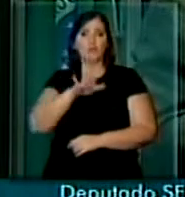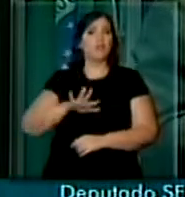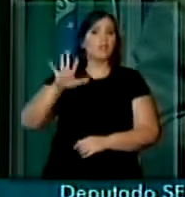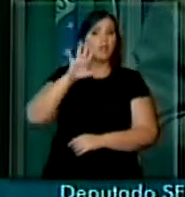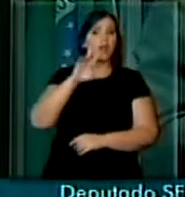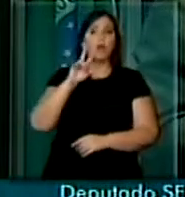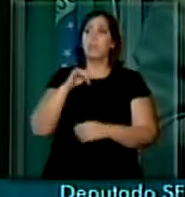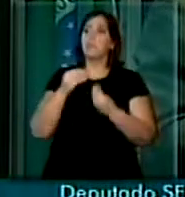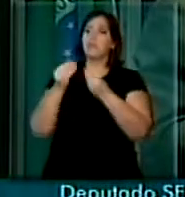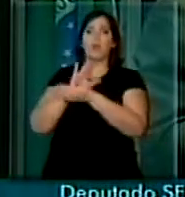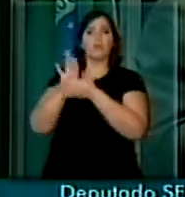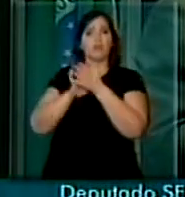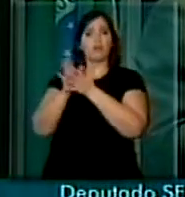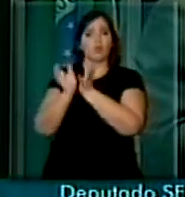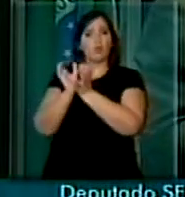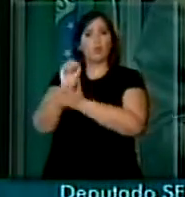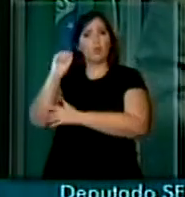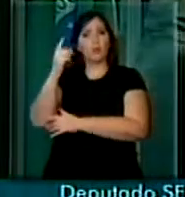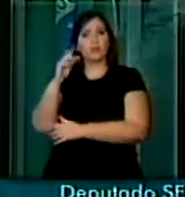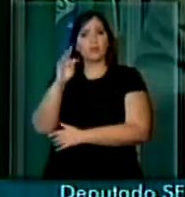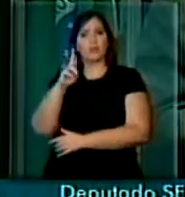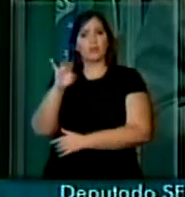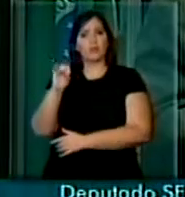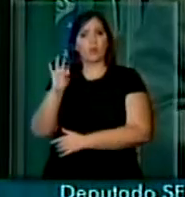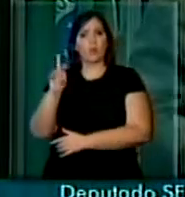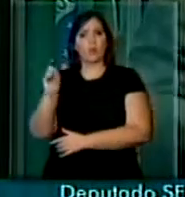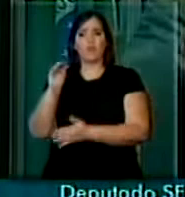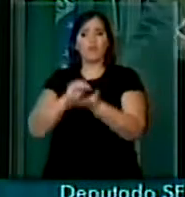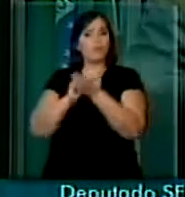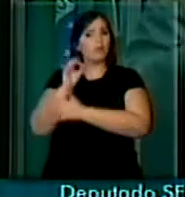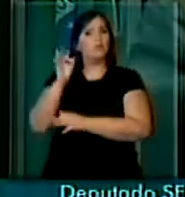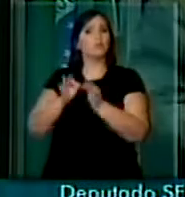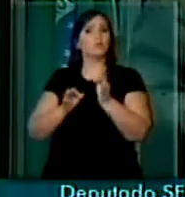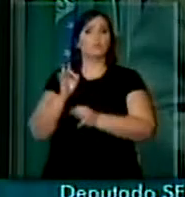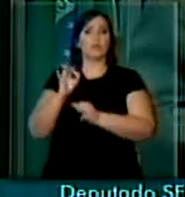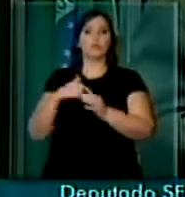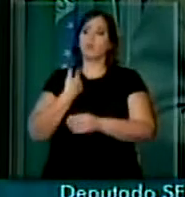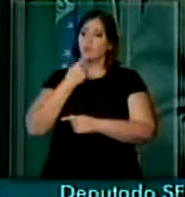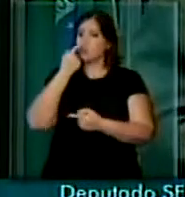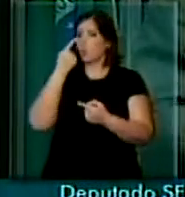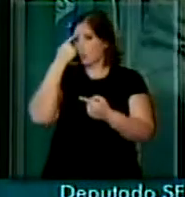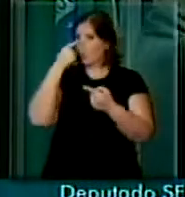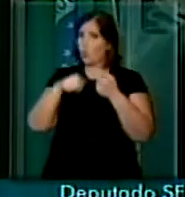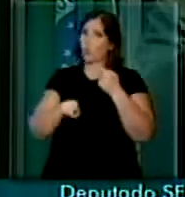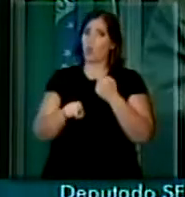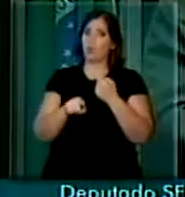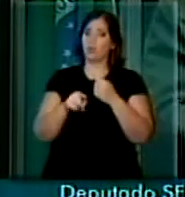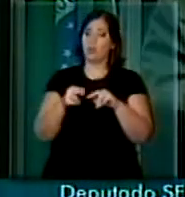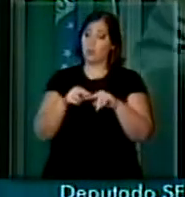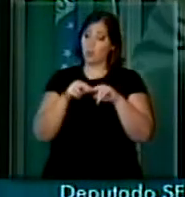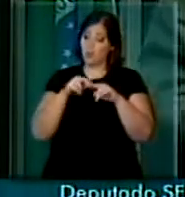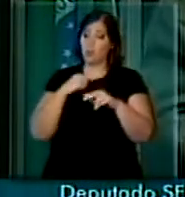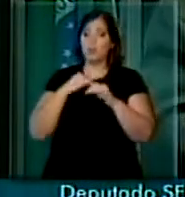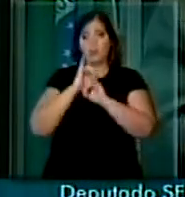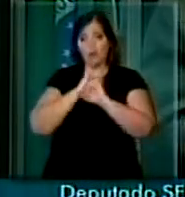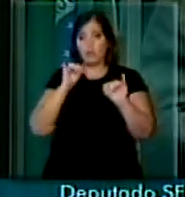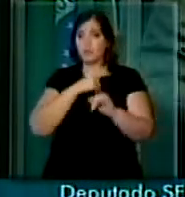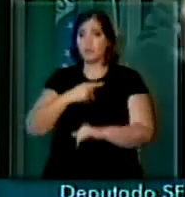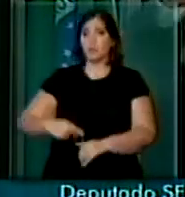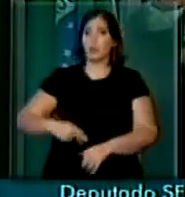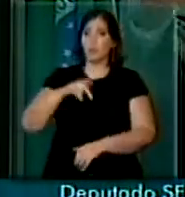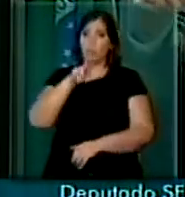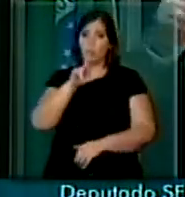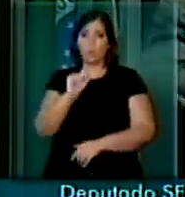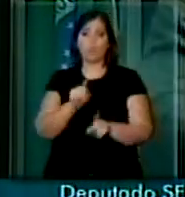policiais militares dos ex-territórios. Isso é uma injustiça, que nós não vamos concordar. Então, por isso, eu faço um alerta ao presidente Lula,